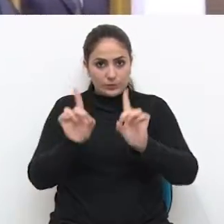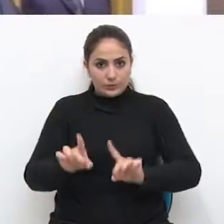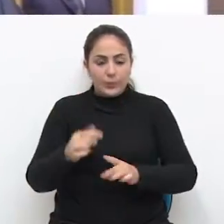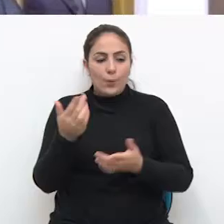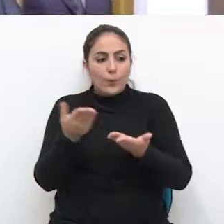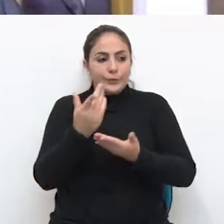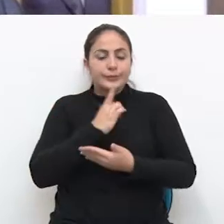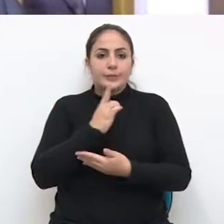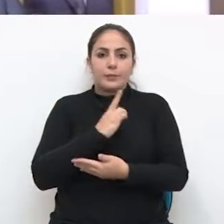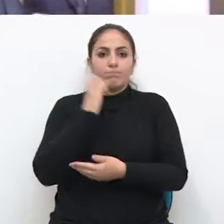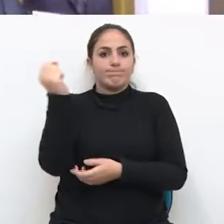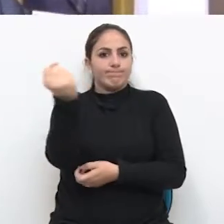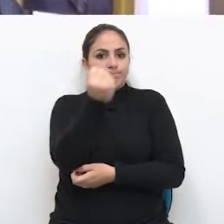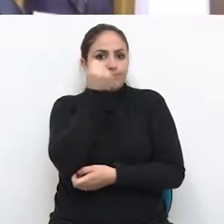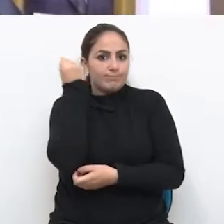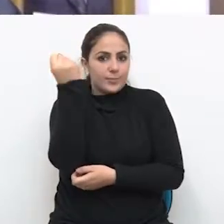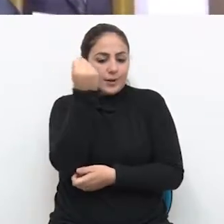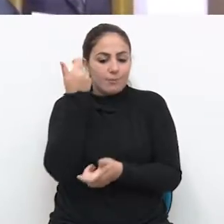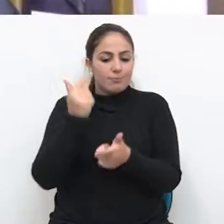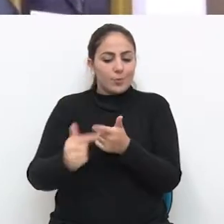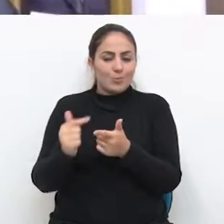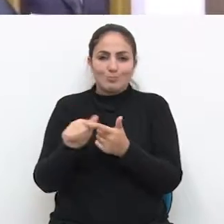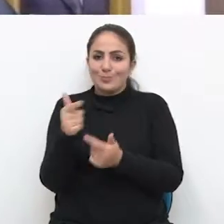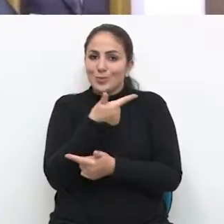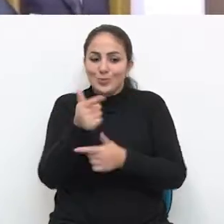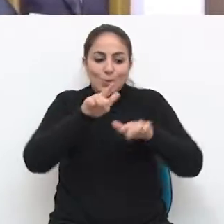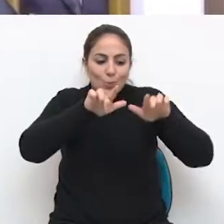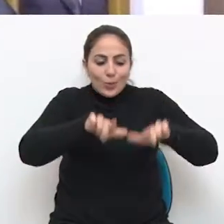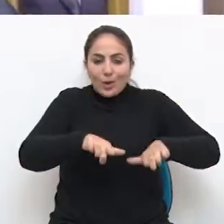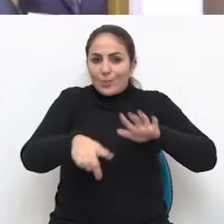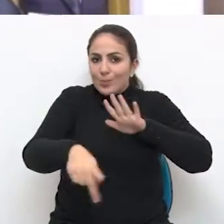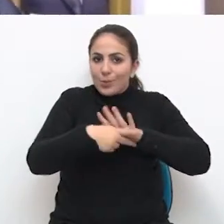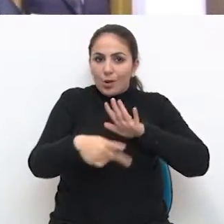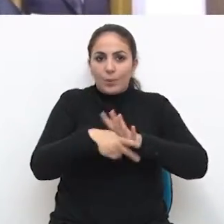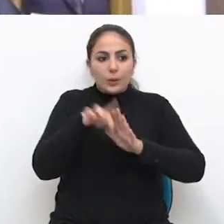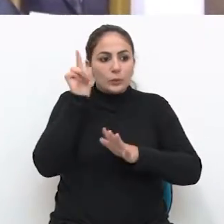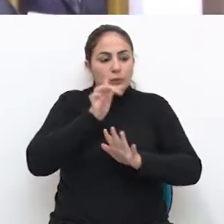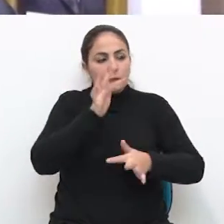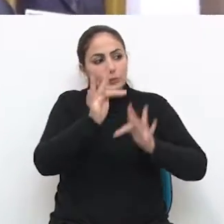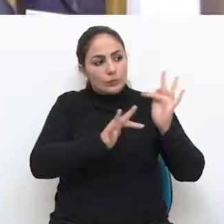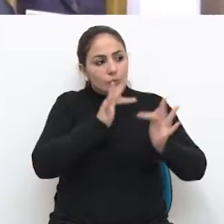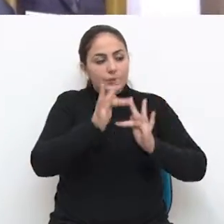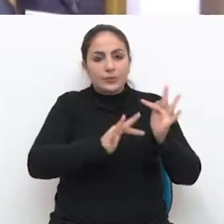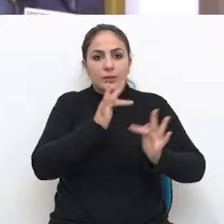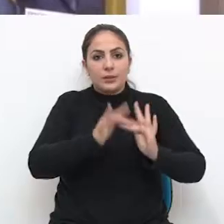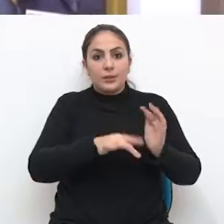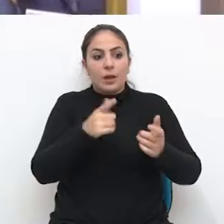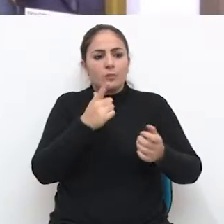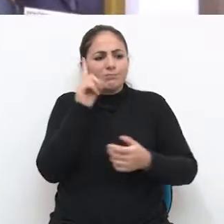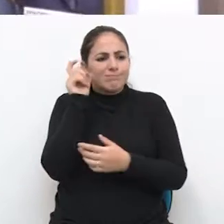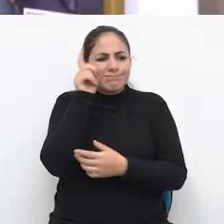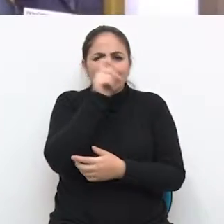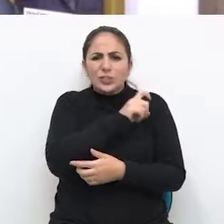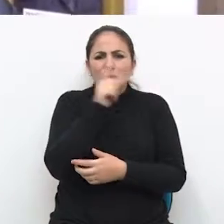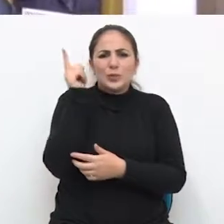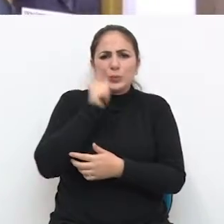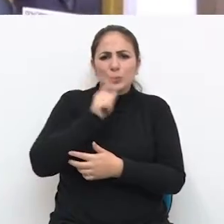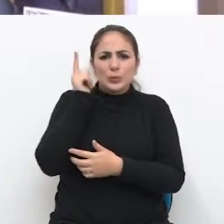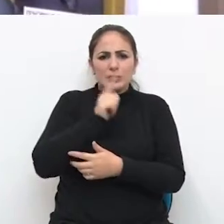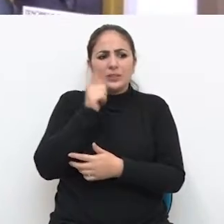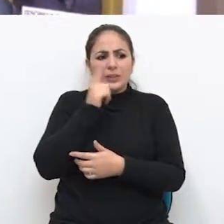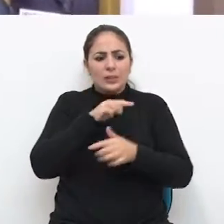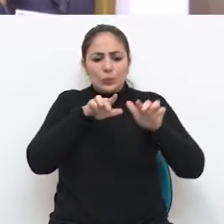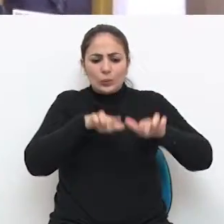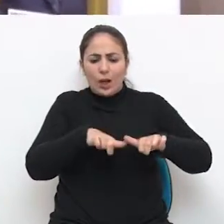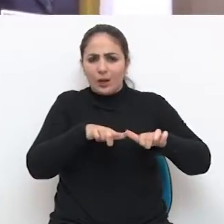passando por um grave problema, que não temos espaço, né? Aonde funcionar, que está precariamente o